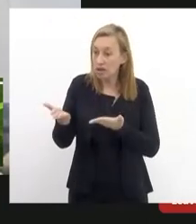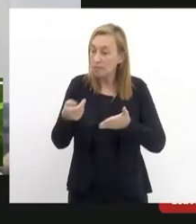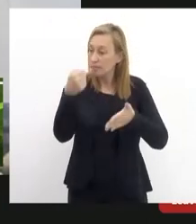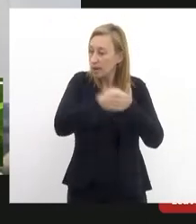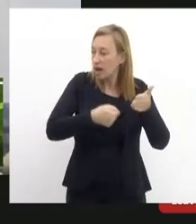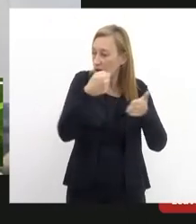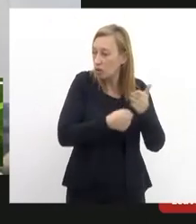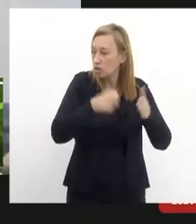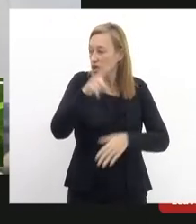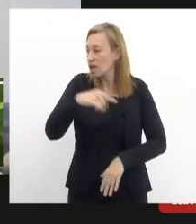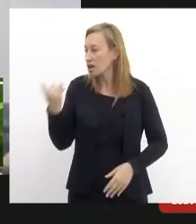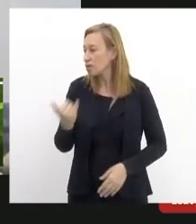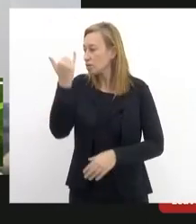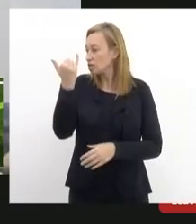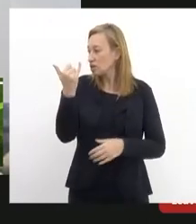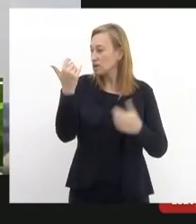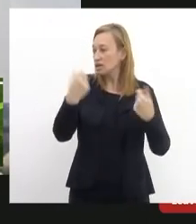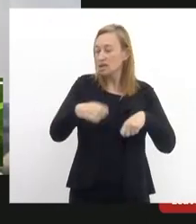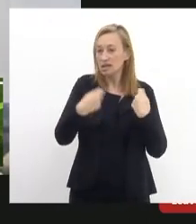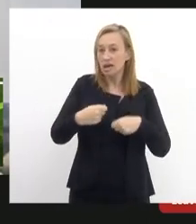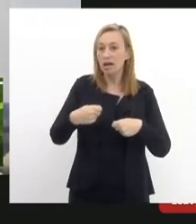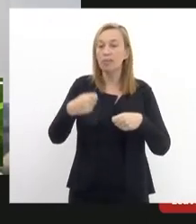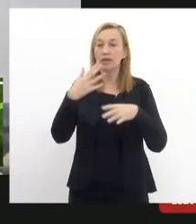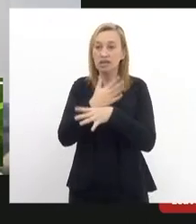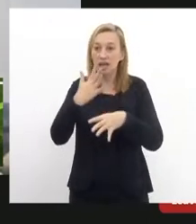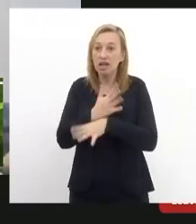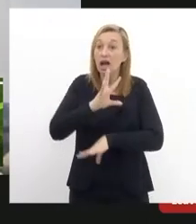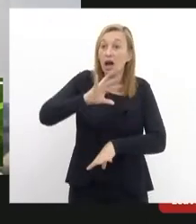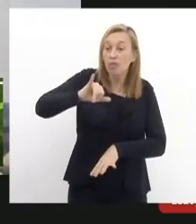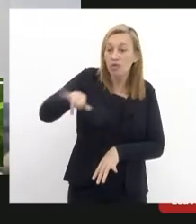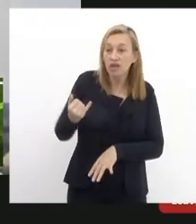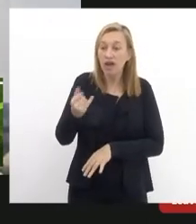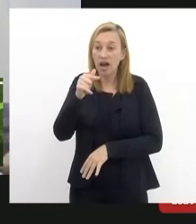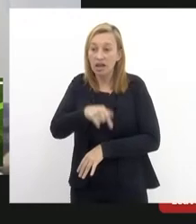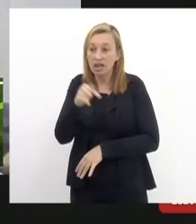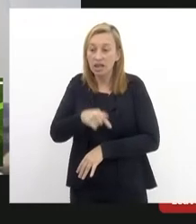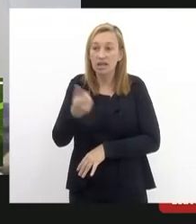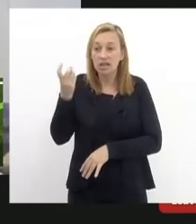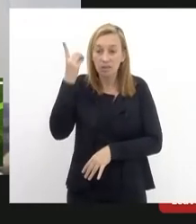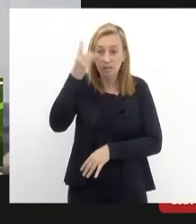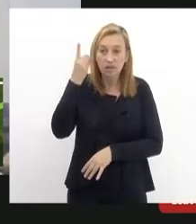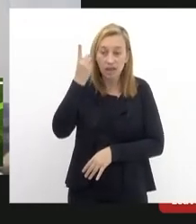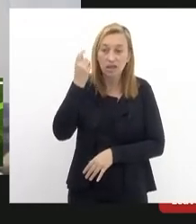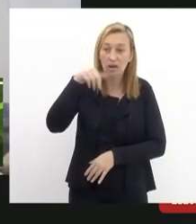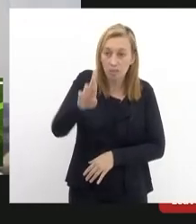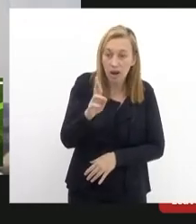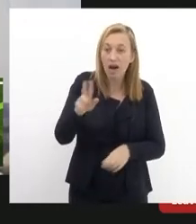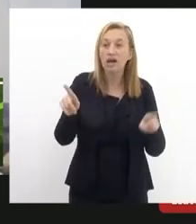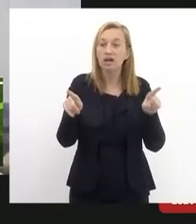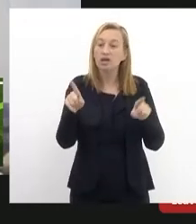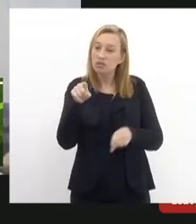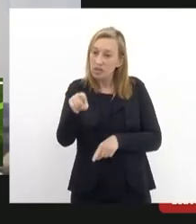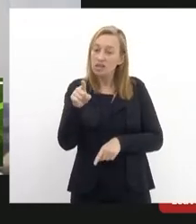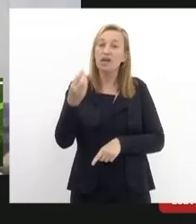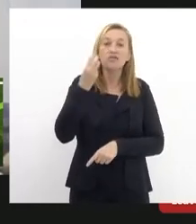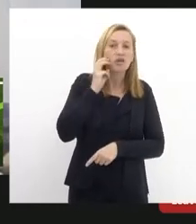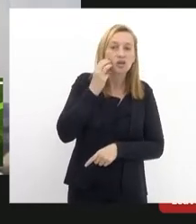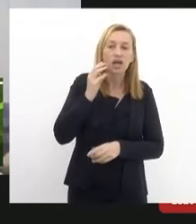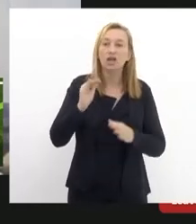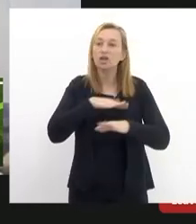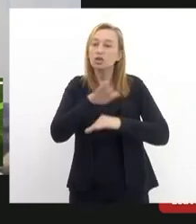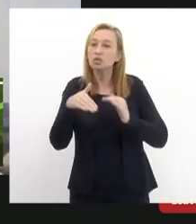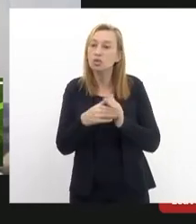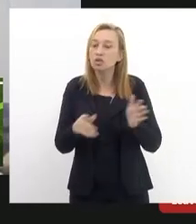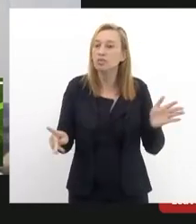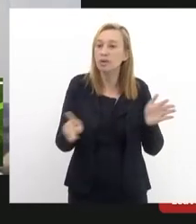luta tão importante tão necessária para a cidade e aproveitar aqui Eleomar você já está convidado Valdec também membros da comissão de cultura da